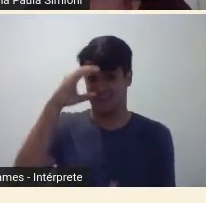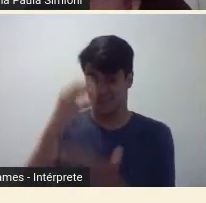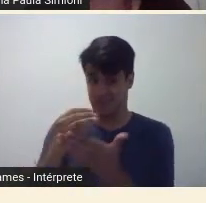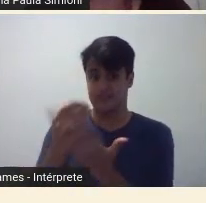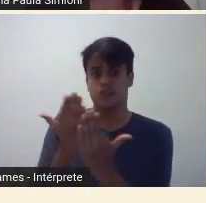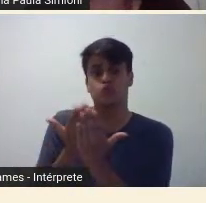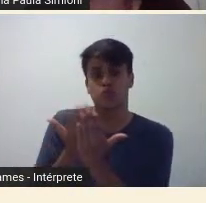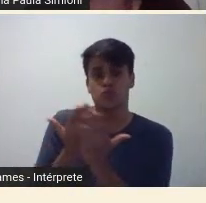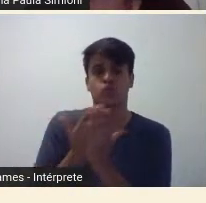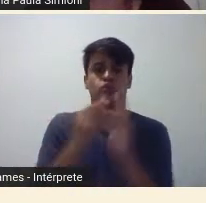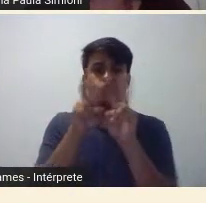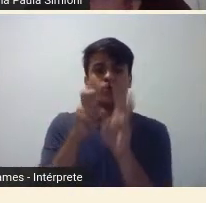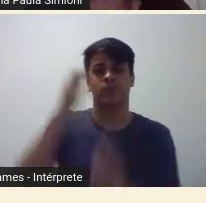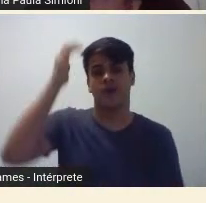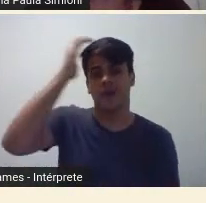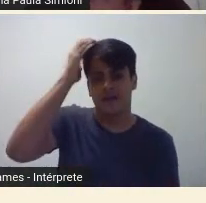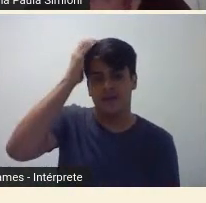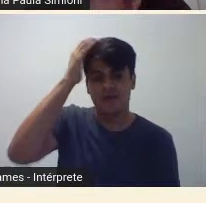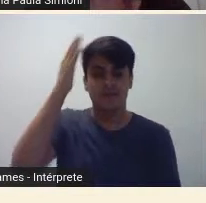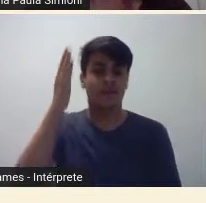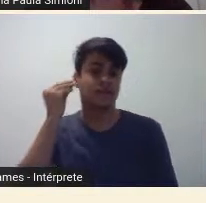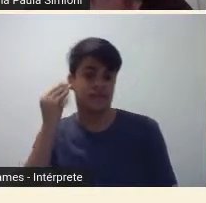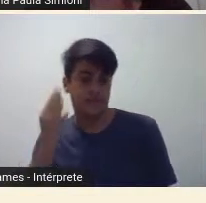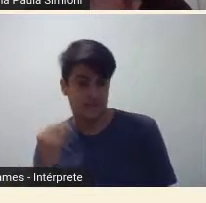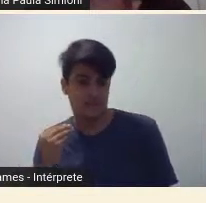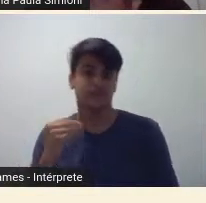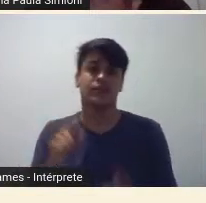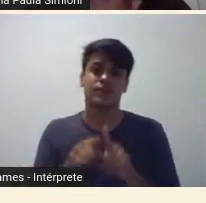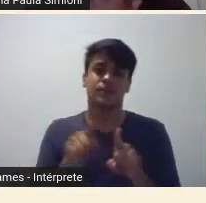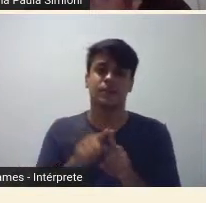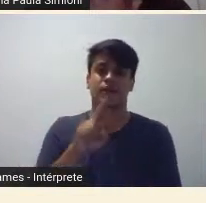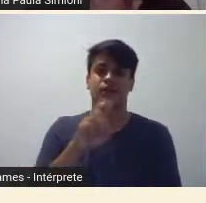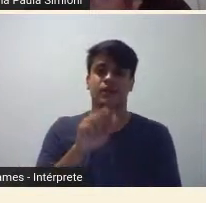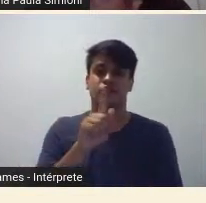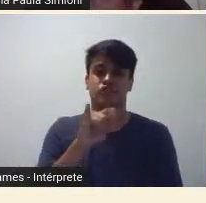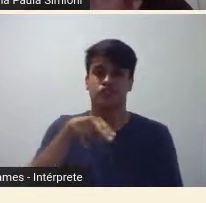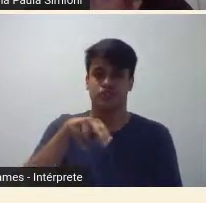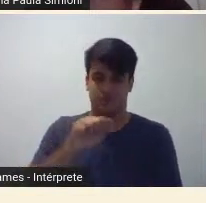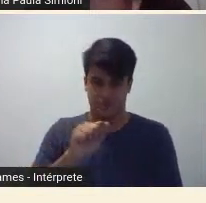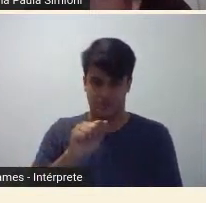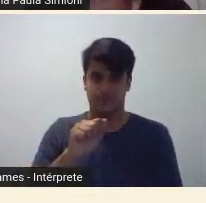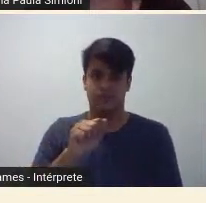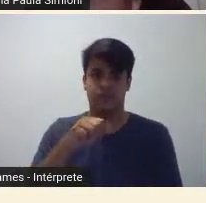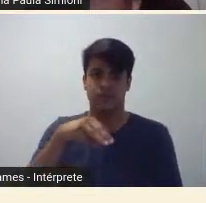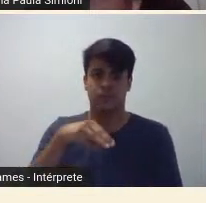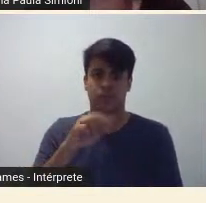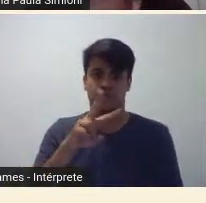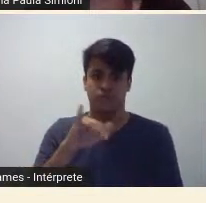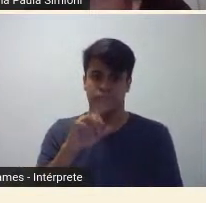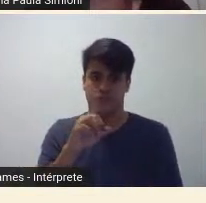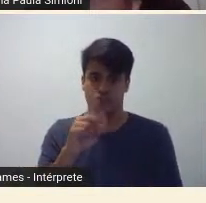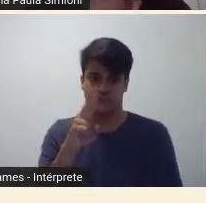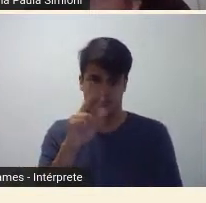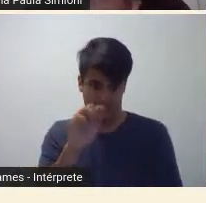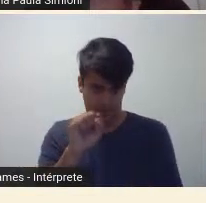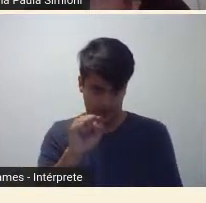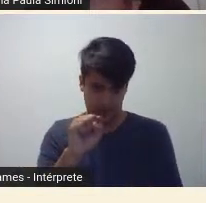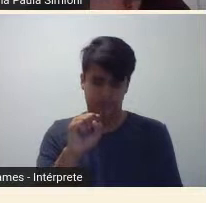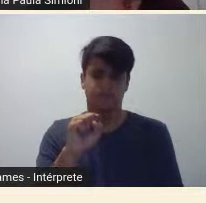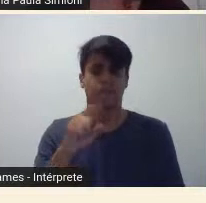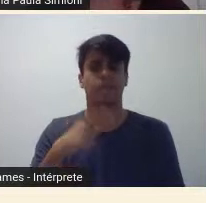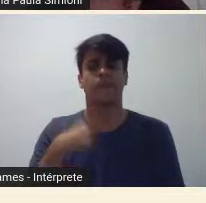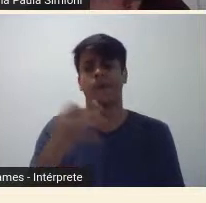Anitta Malfatti, Tarsila do Amaral e da Regina Gumi de Graça. Quais são os meus argumentos, né, de que a Anitta